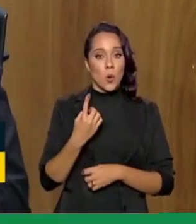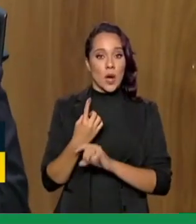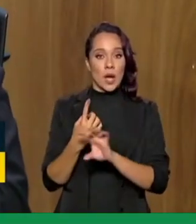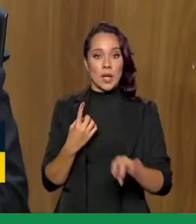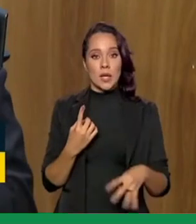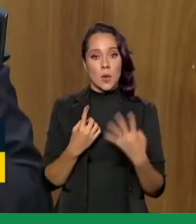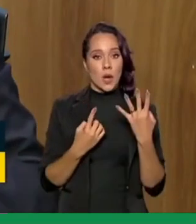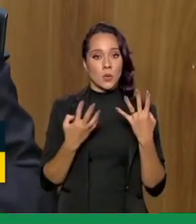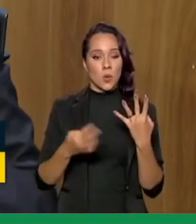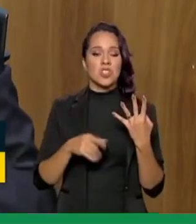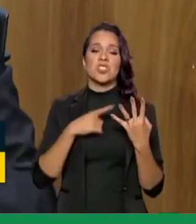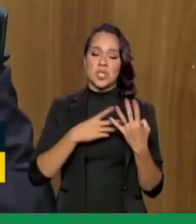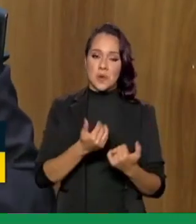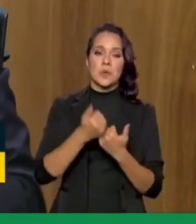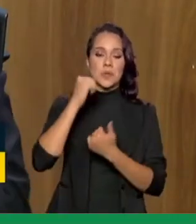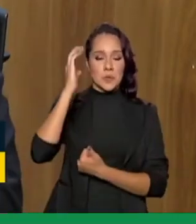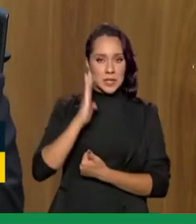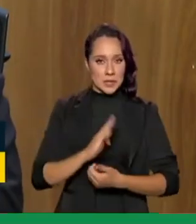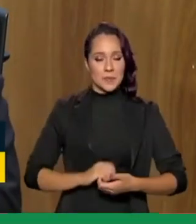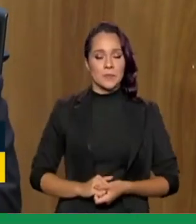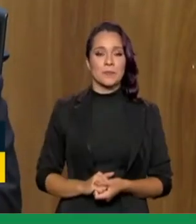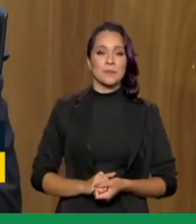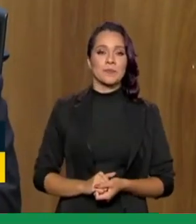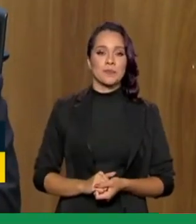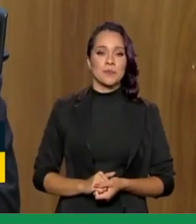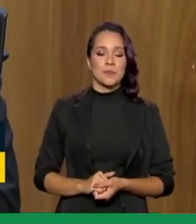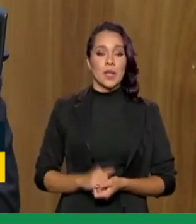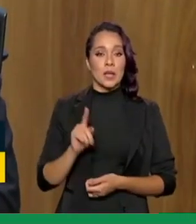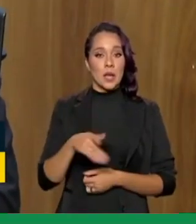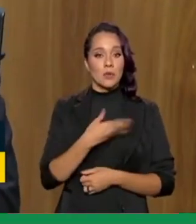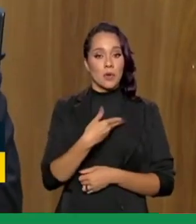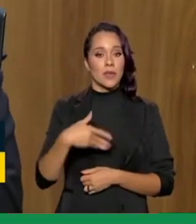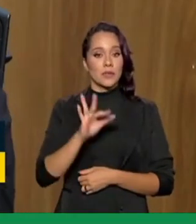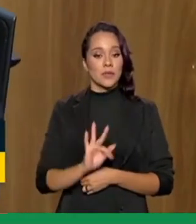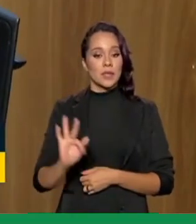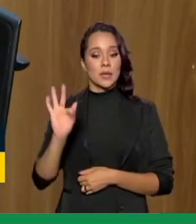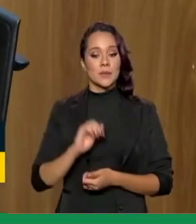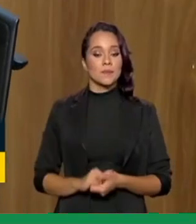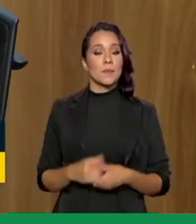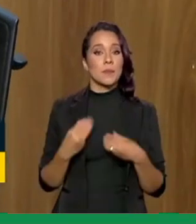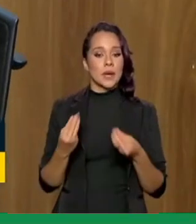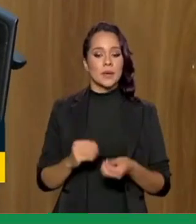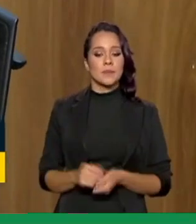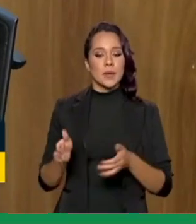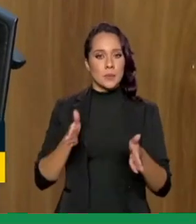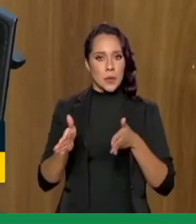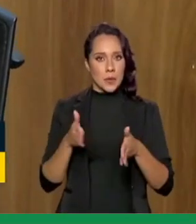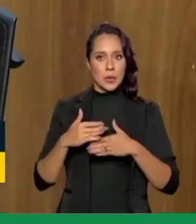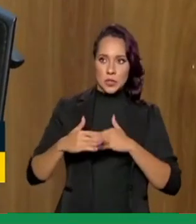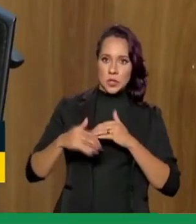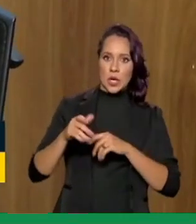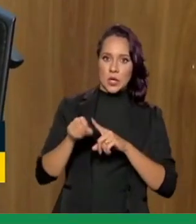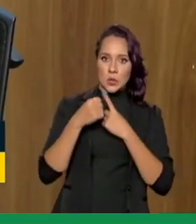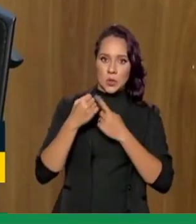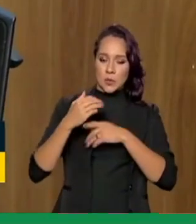brasileiros hoje beneficiados por esse programa de transferência de renda do governo federal para que nesse momento de recuperação